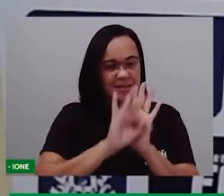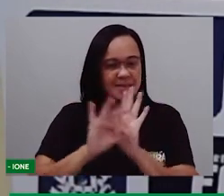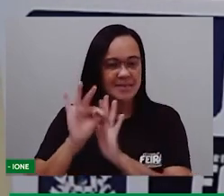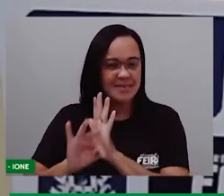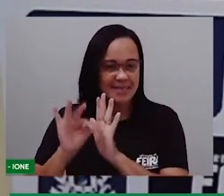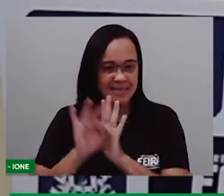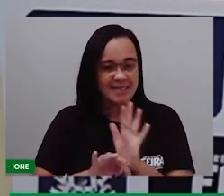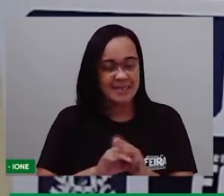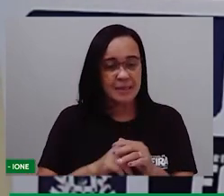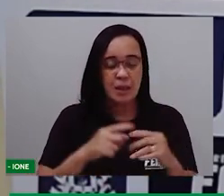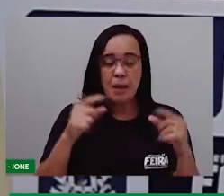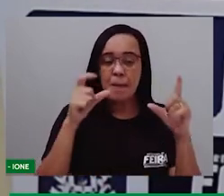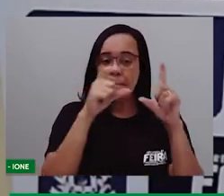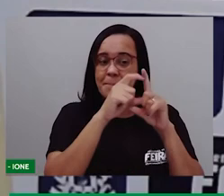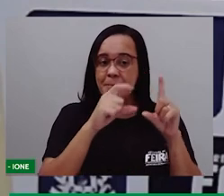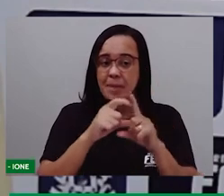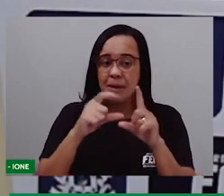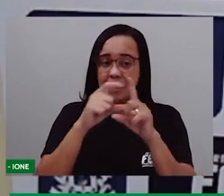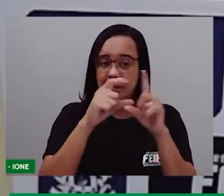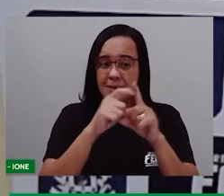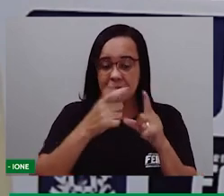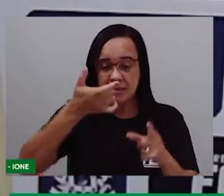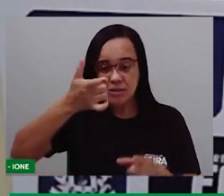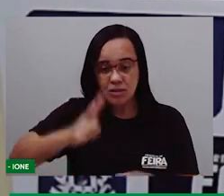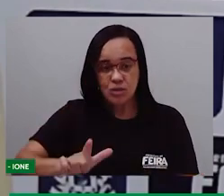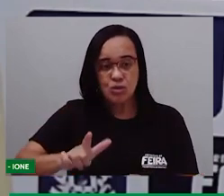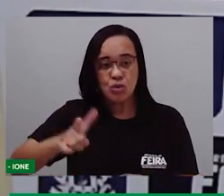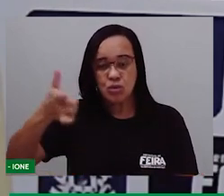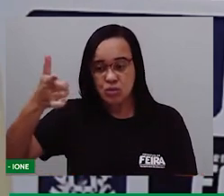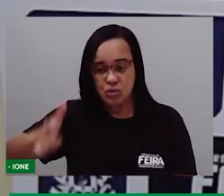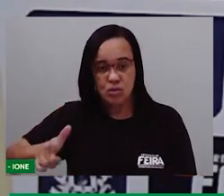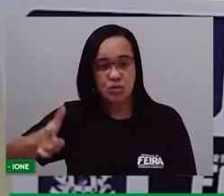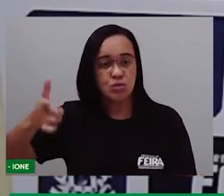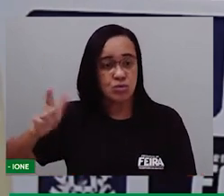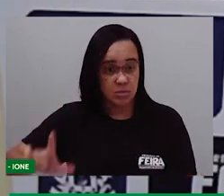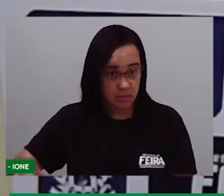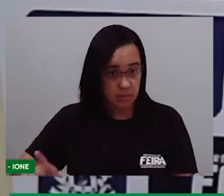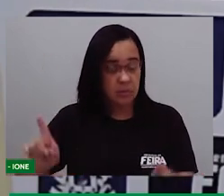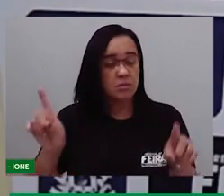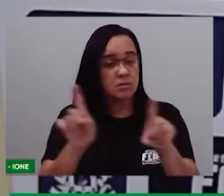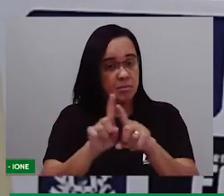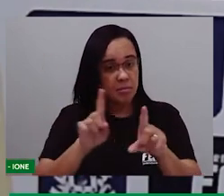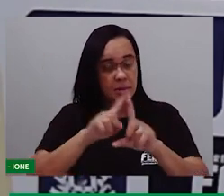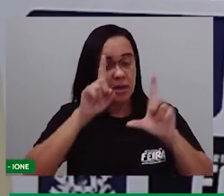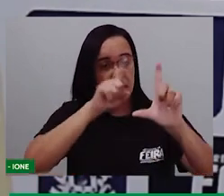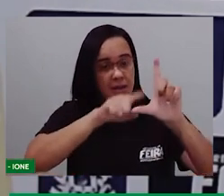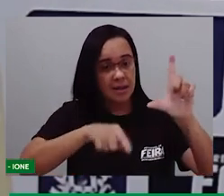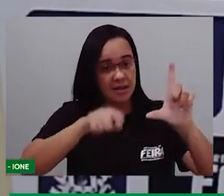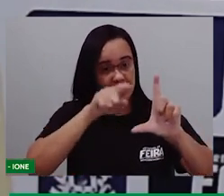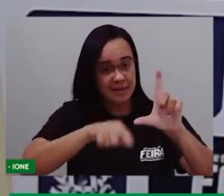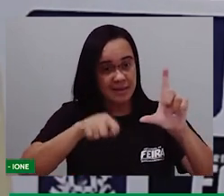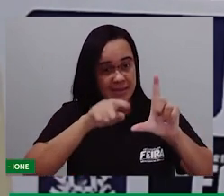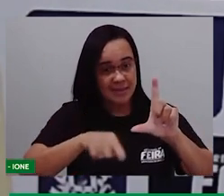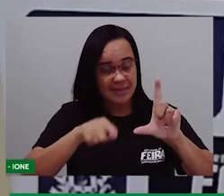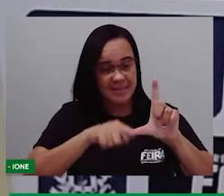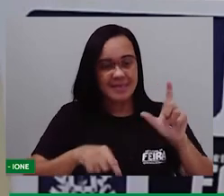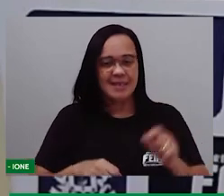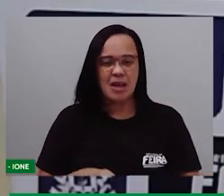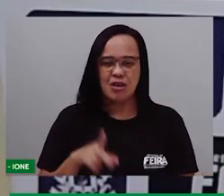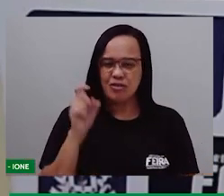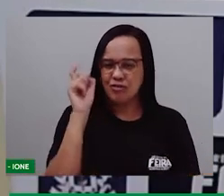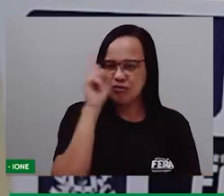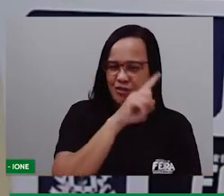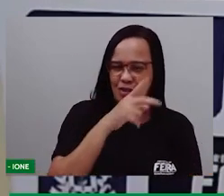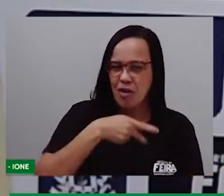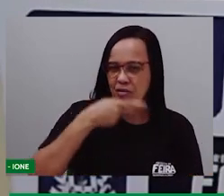eles trazem a repetição de palavras, a repetição de letras que têm um som parecido, produzindo essa trava